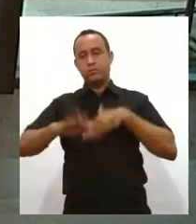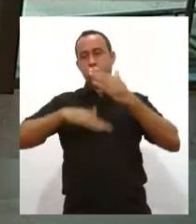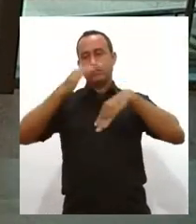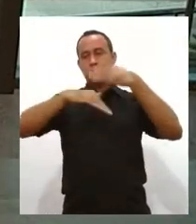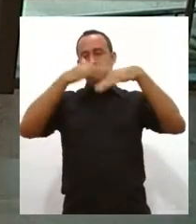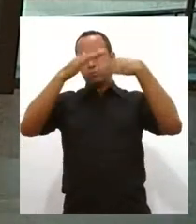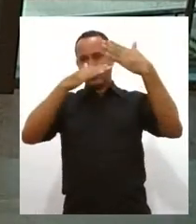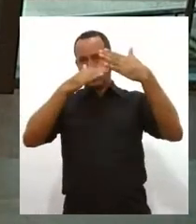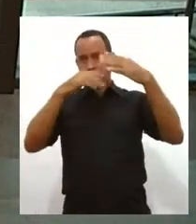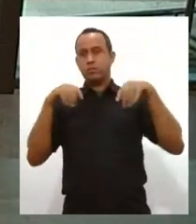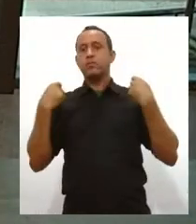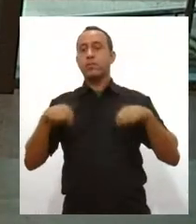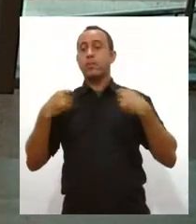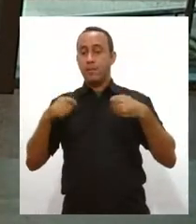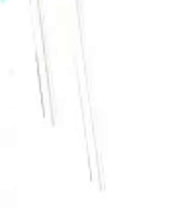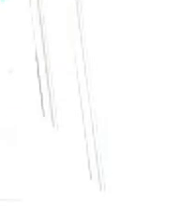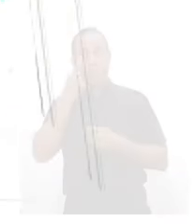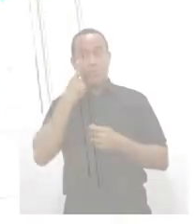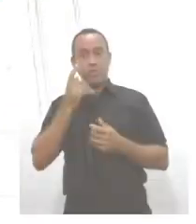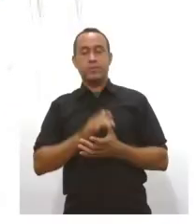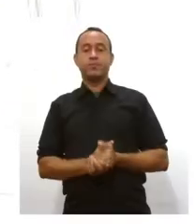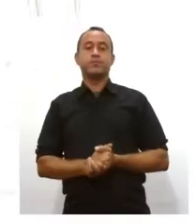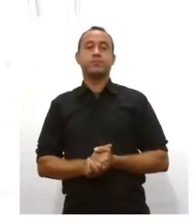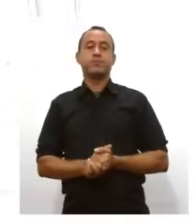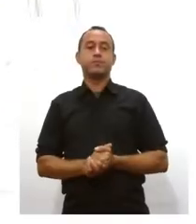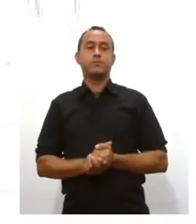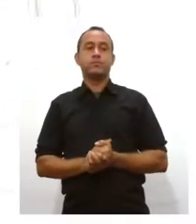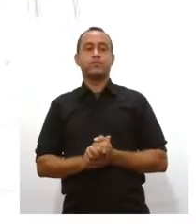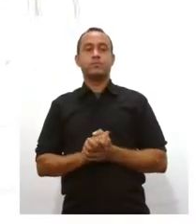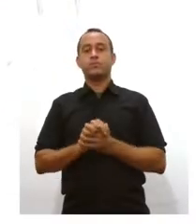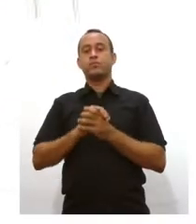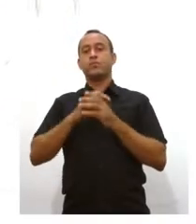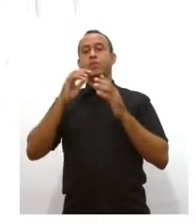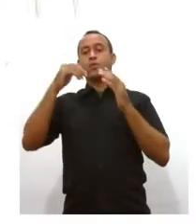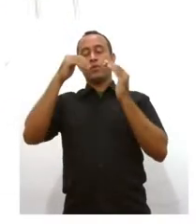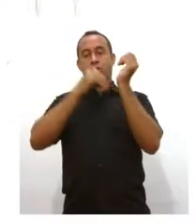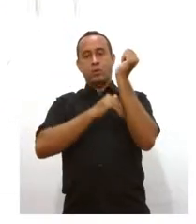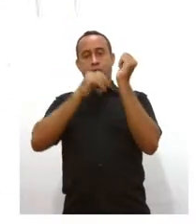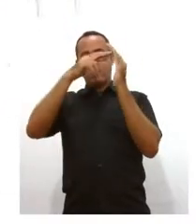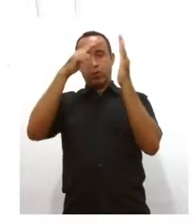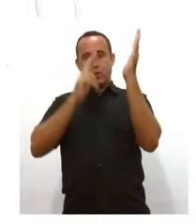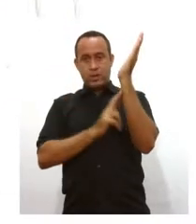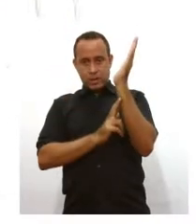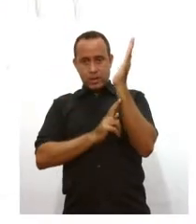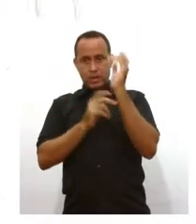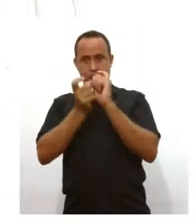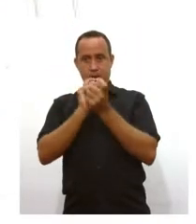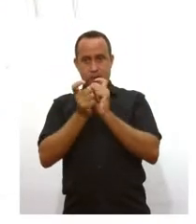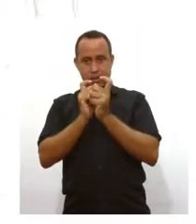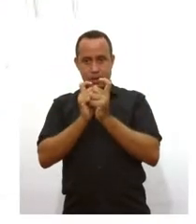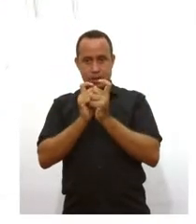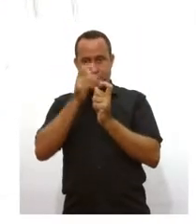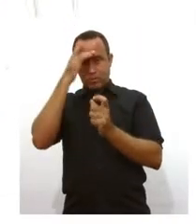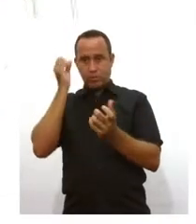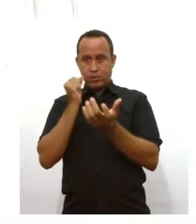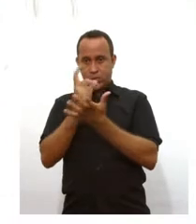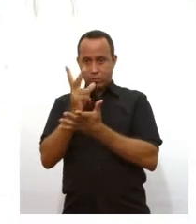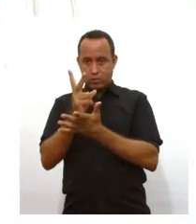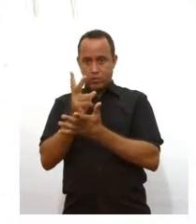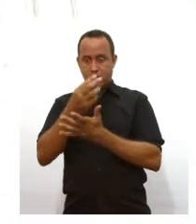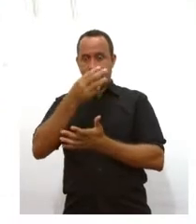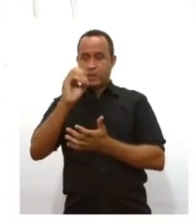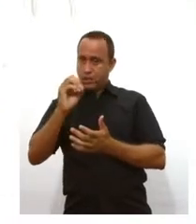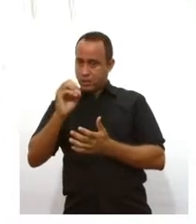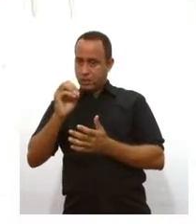ainda necessários. Vamos acompanhar. O Código de Defesa do Consumidor completa 30 anos da sua entrada em vigor. Uma